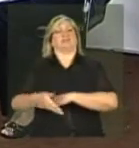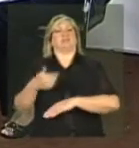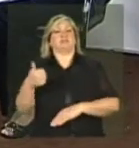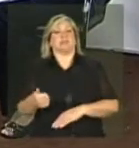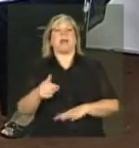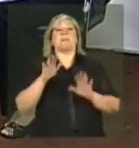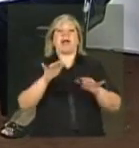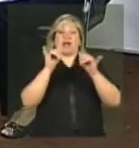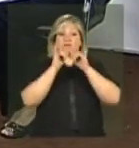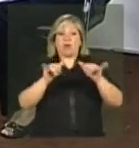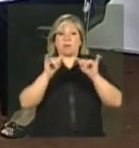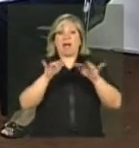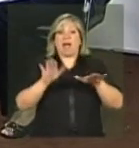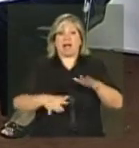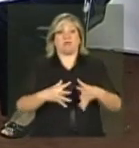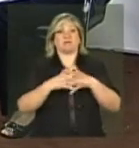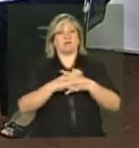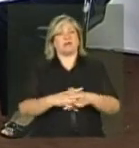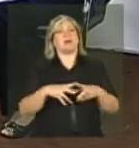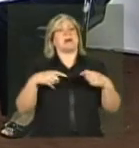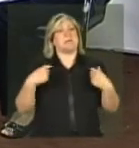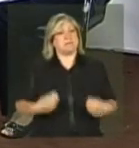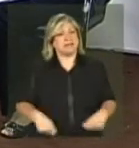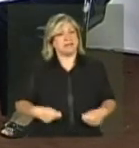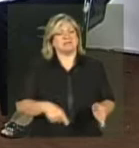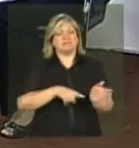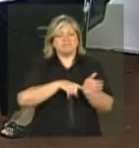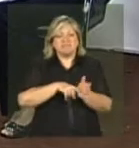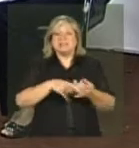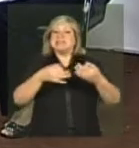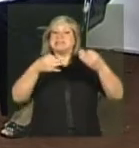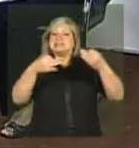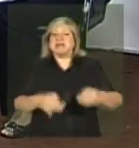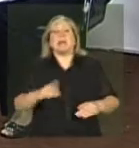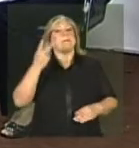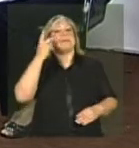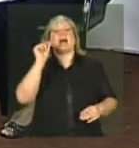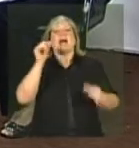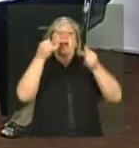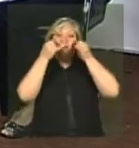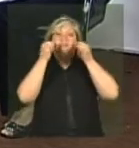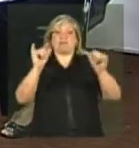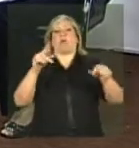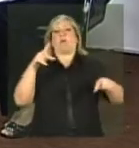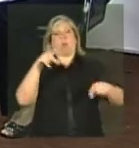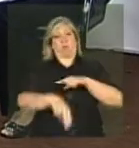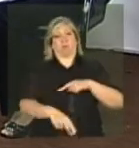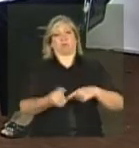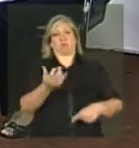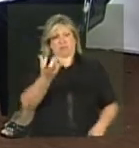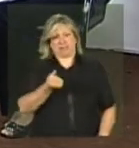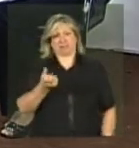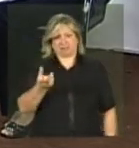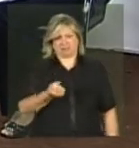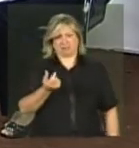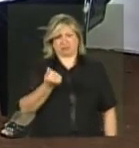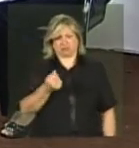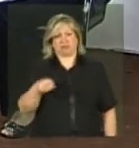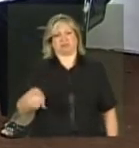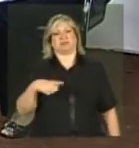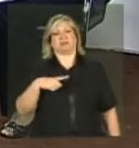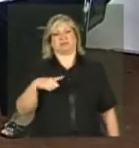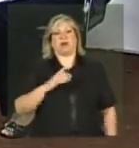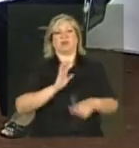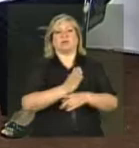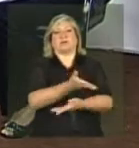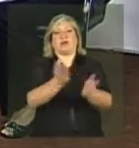gigantesca e tão pesada como esta, que envolve 17 milhões. Só quando os casos são muito recorrentes no ano anterior em